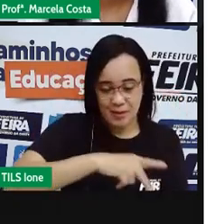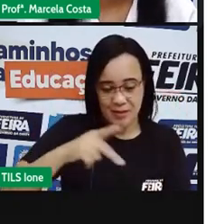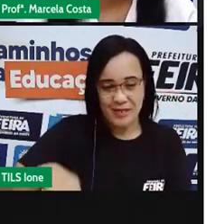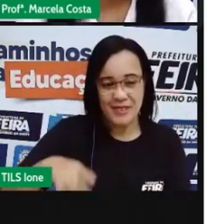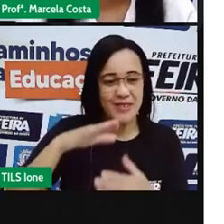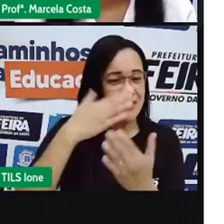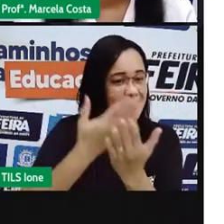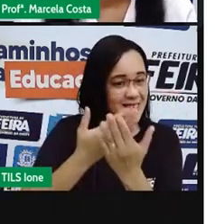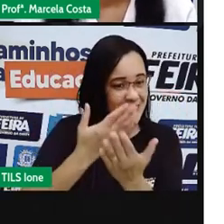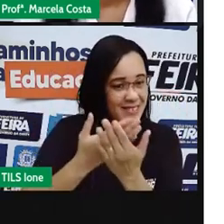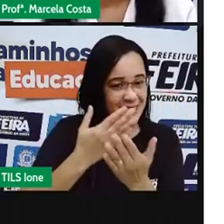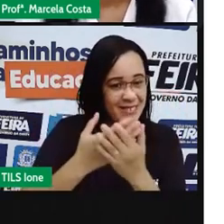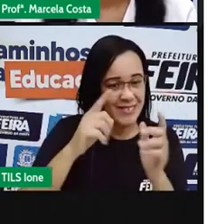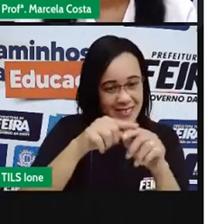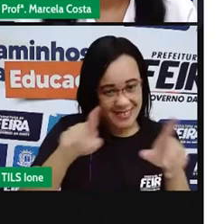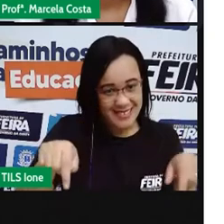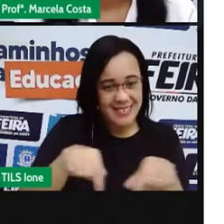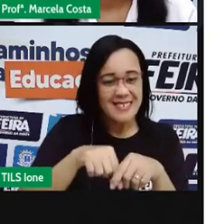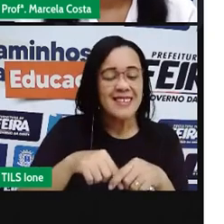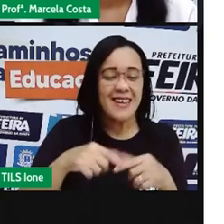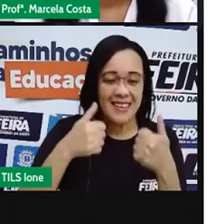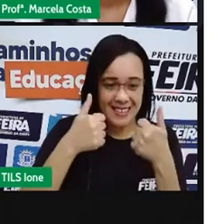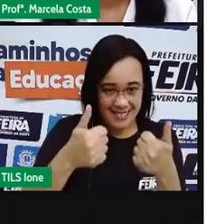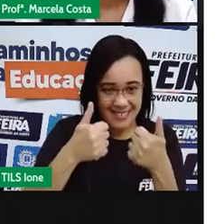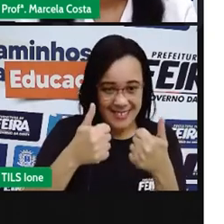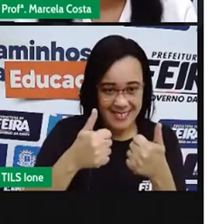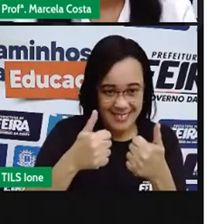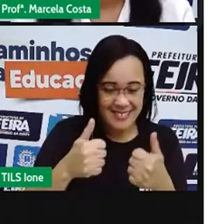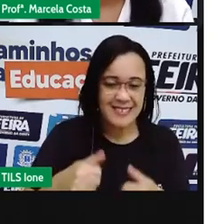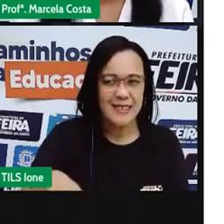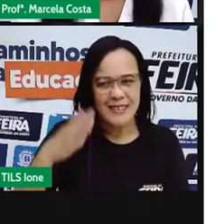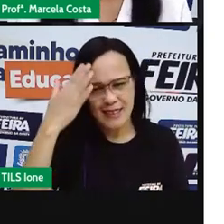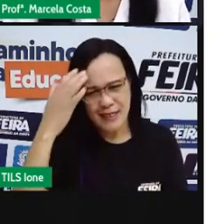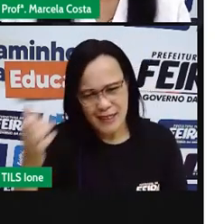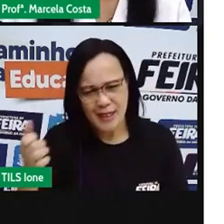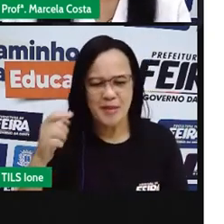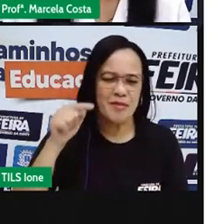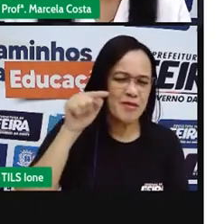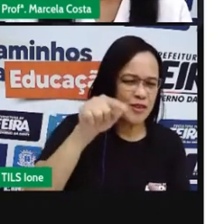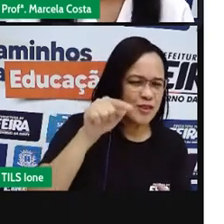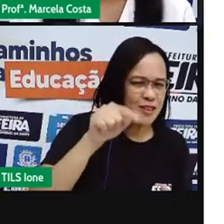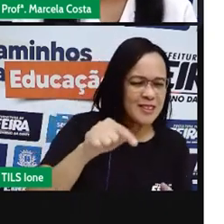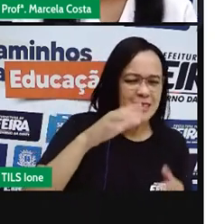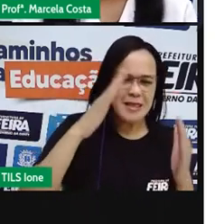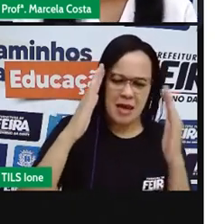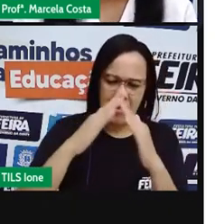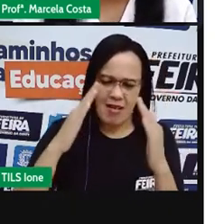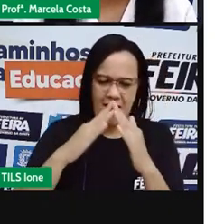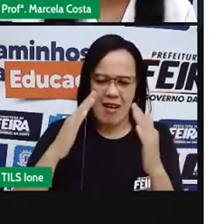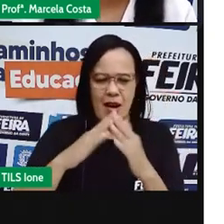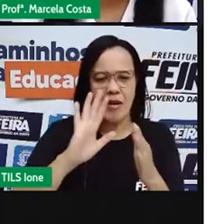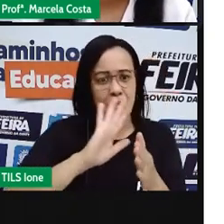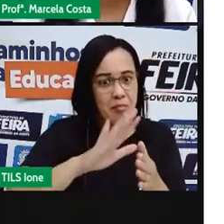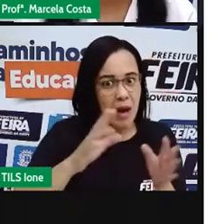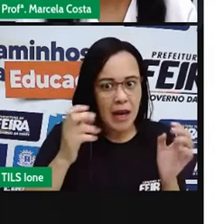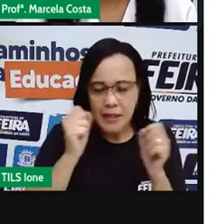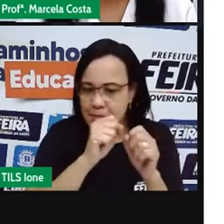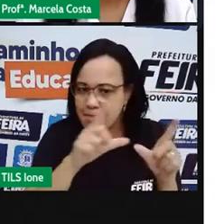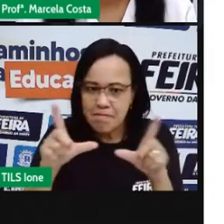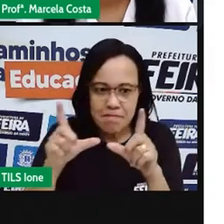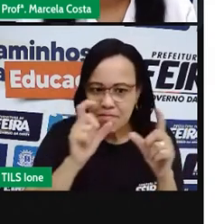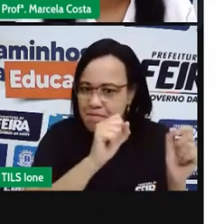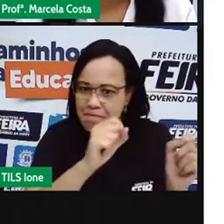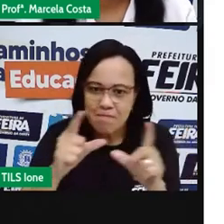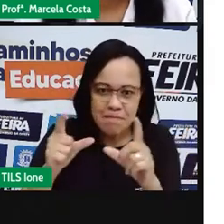compartilhe com ela, a produtora para ela saber que você está aí em casa e acompanhando todas as